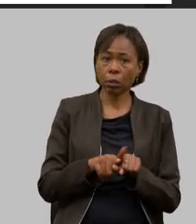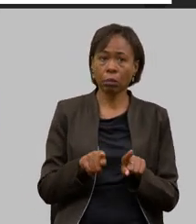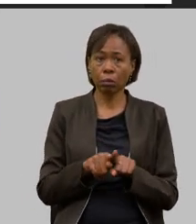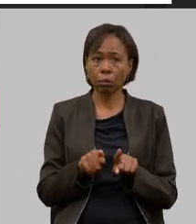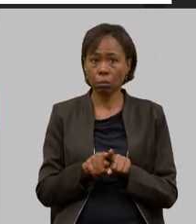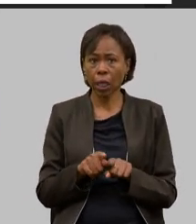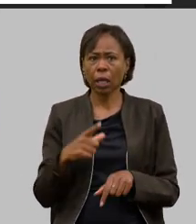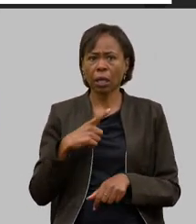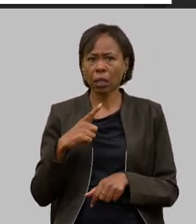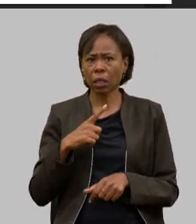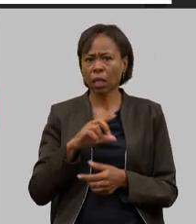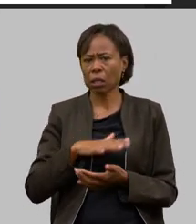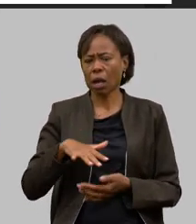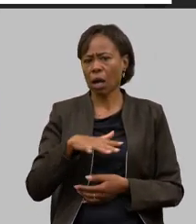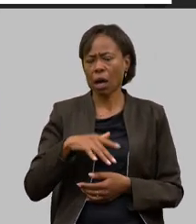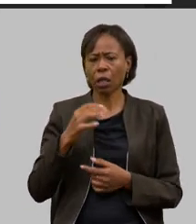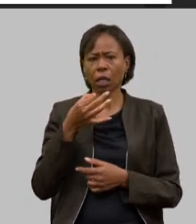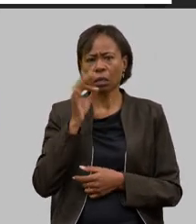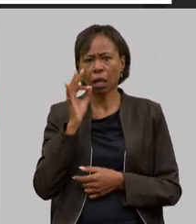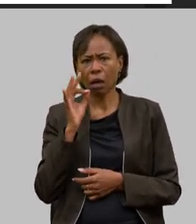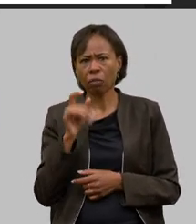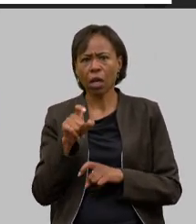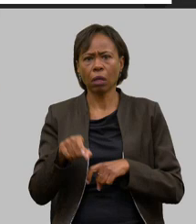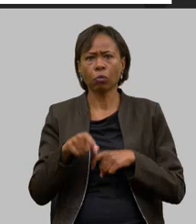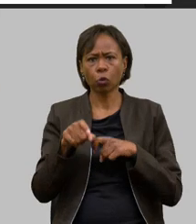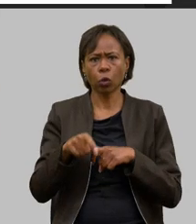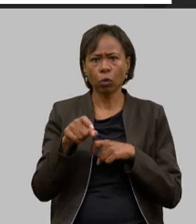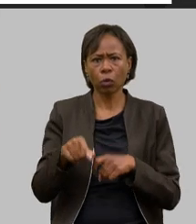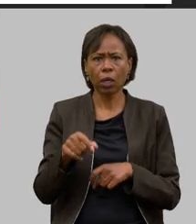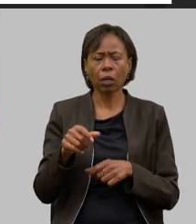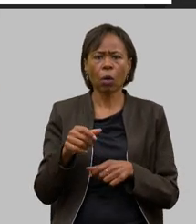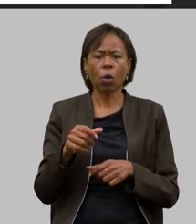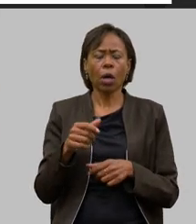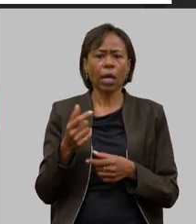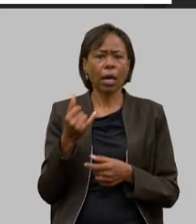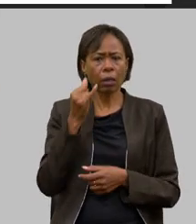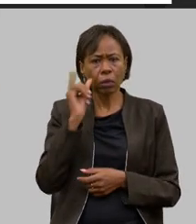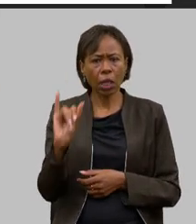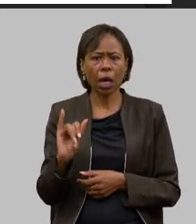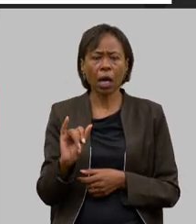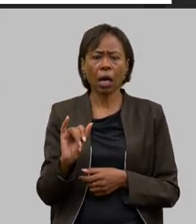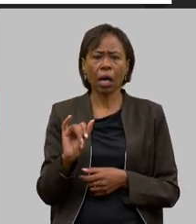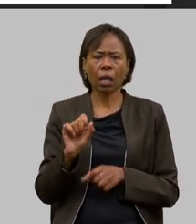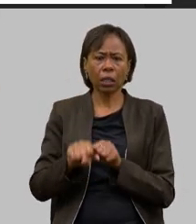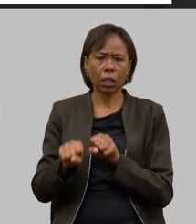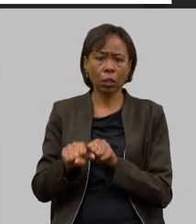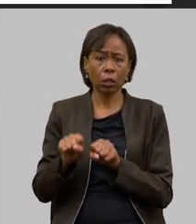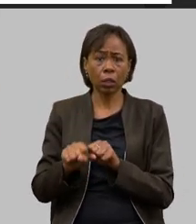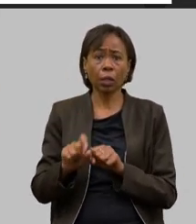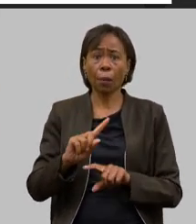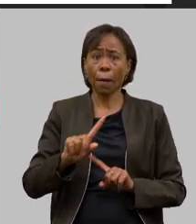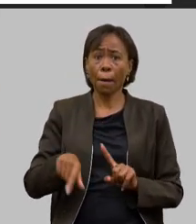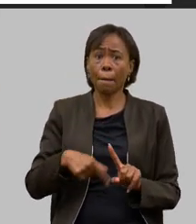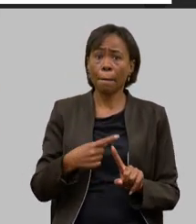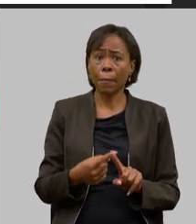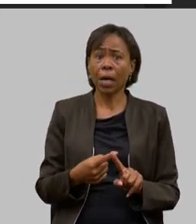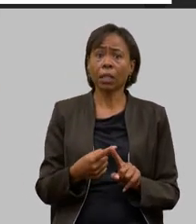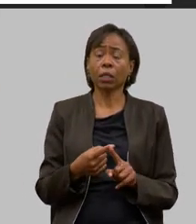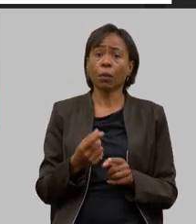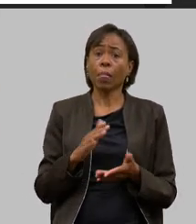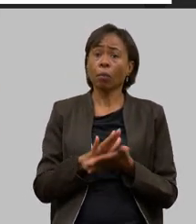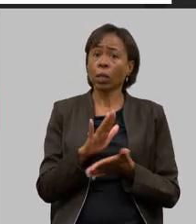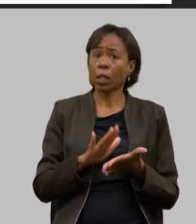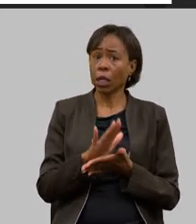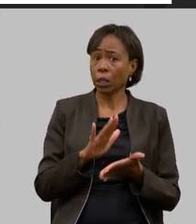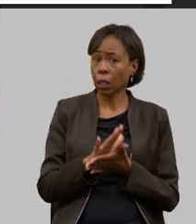hídrico em cafeiro cultivar de café resistente a ferrugem nós temos edição de 100 publicações técnicos científicas quem não conhece o